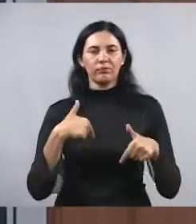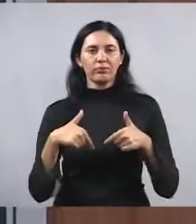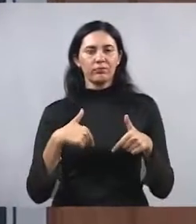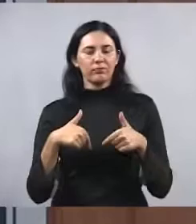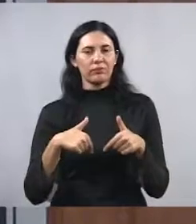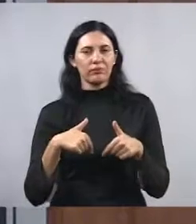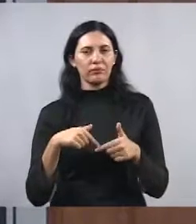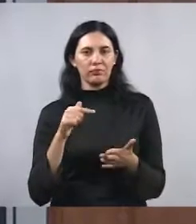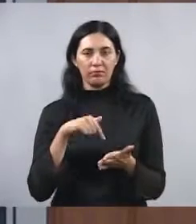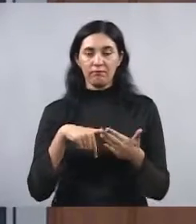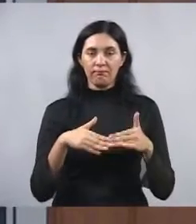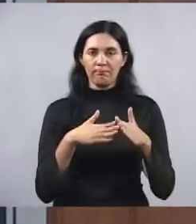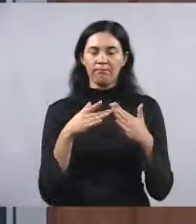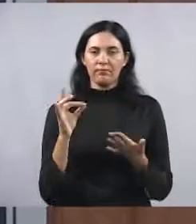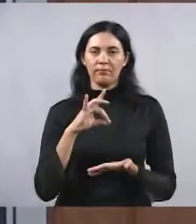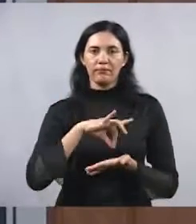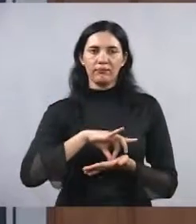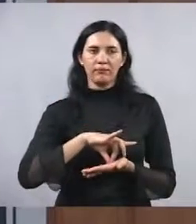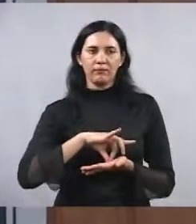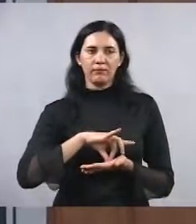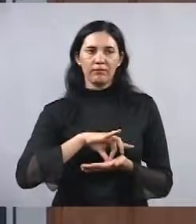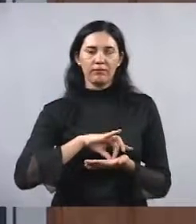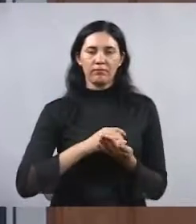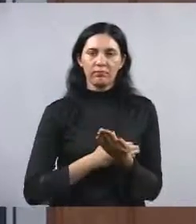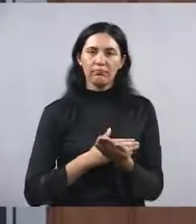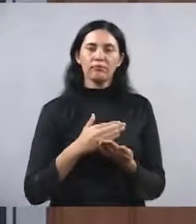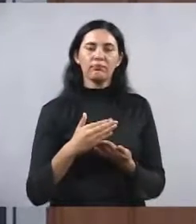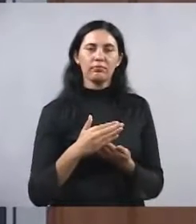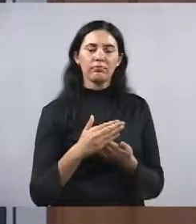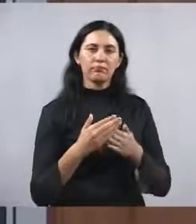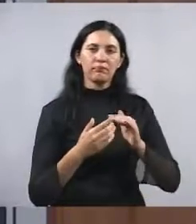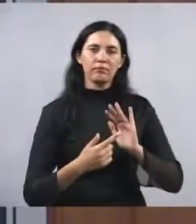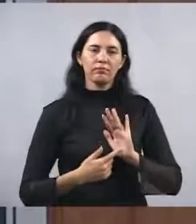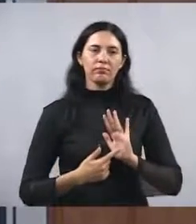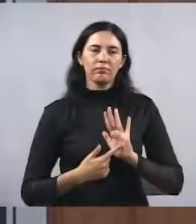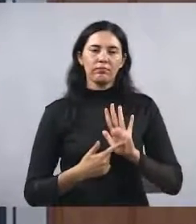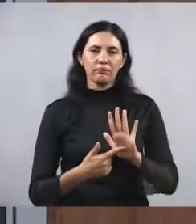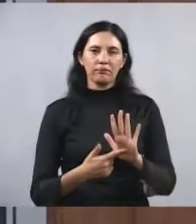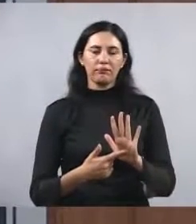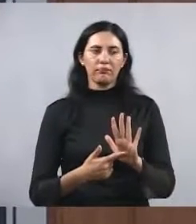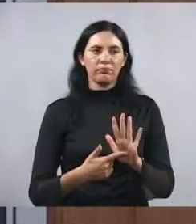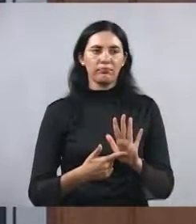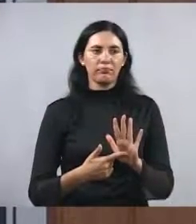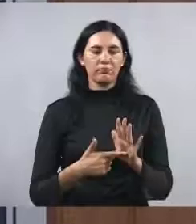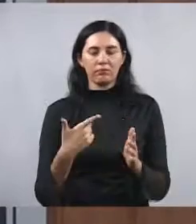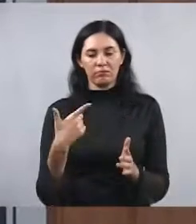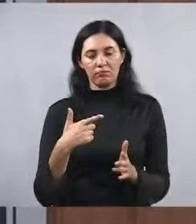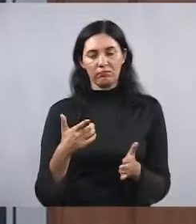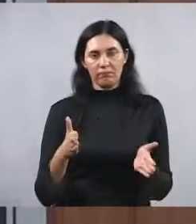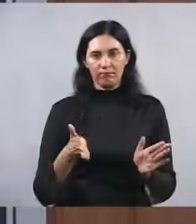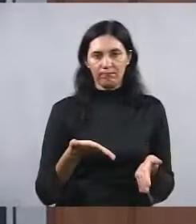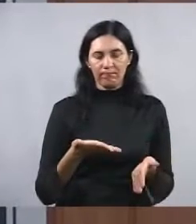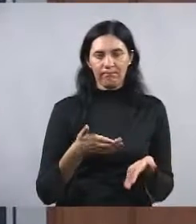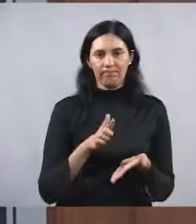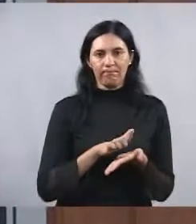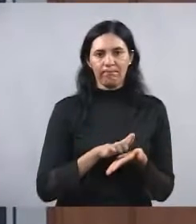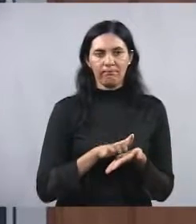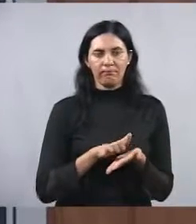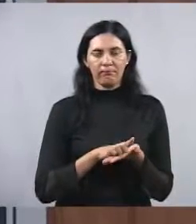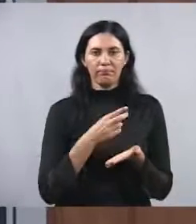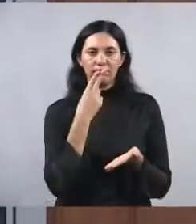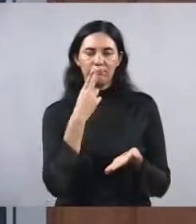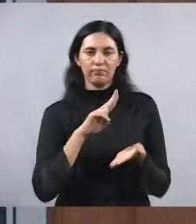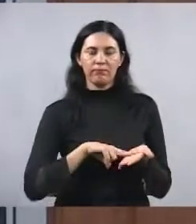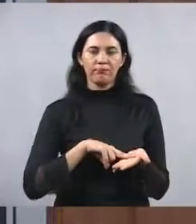Esse requerimento, na realidade, é fruto de uma manifestação, eu não tenho ela aqui comigo agora, uma